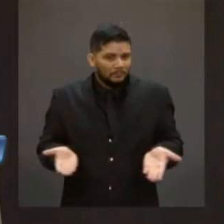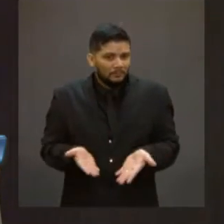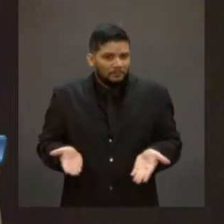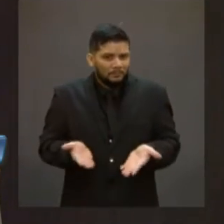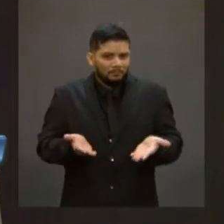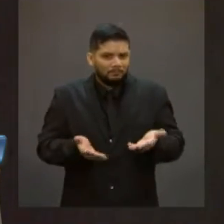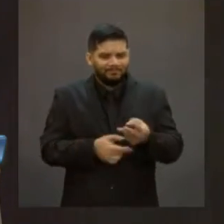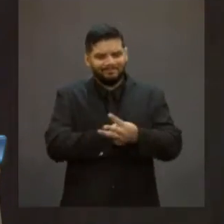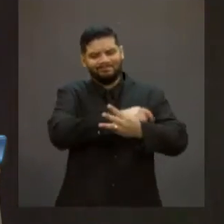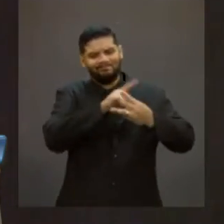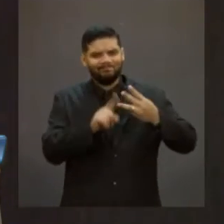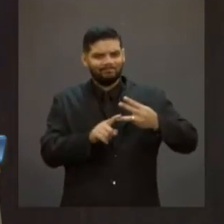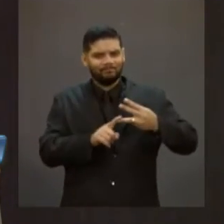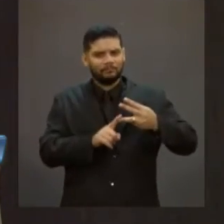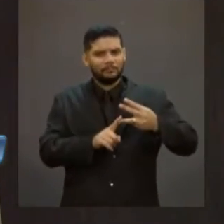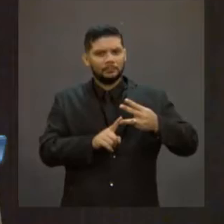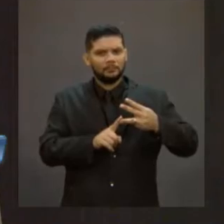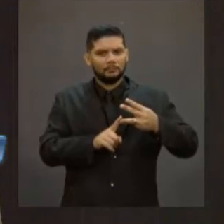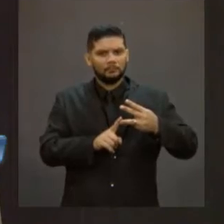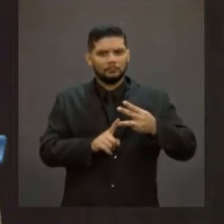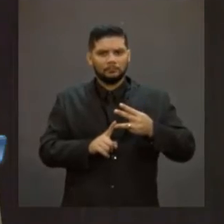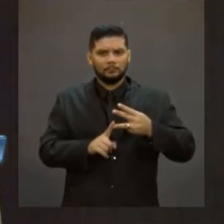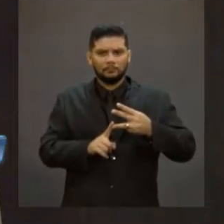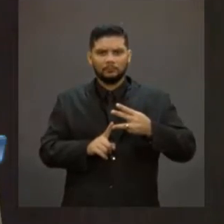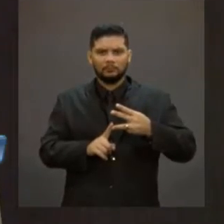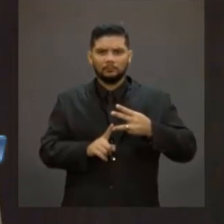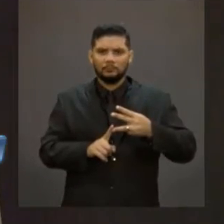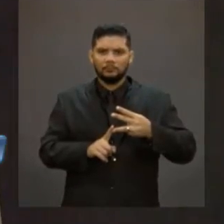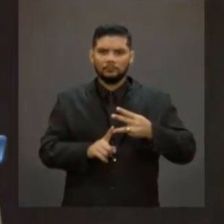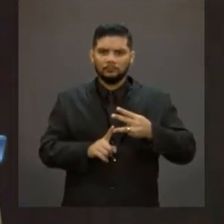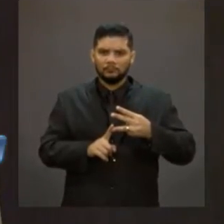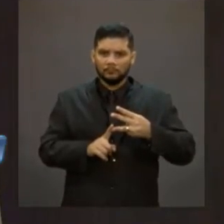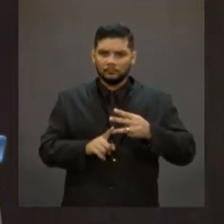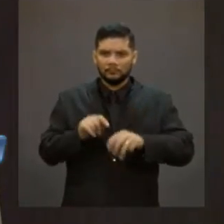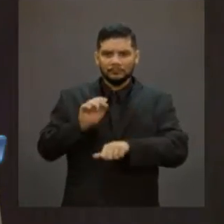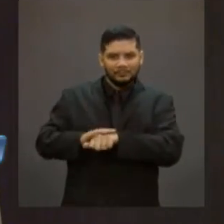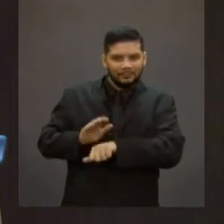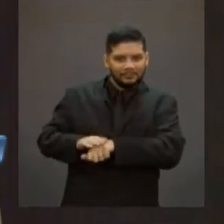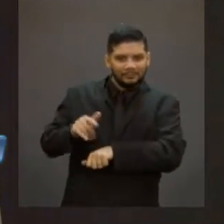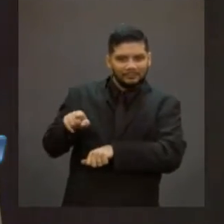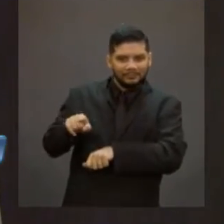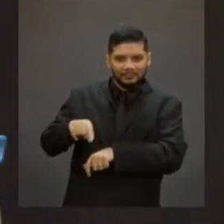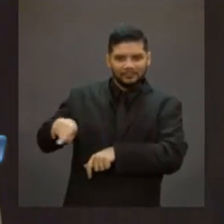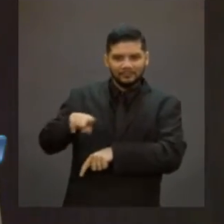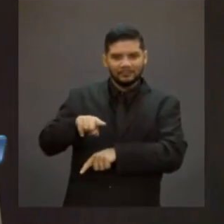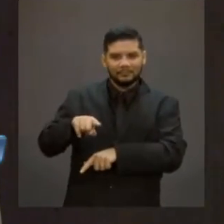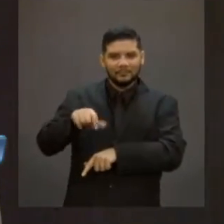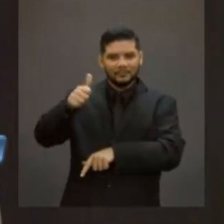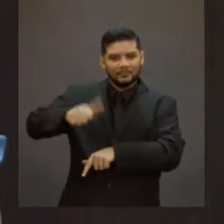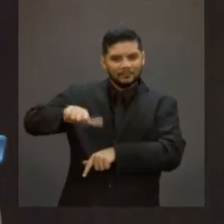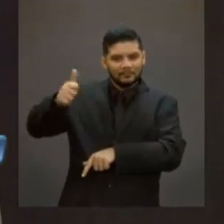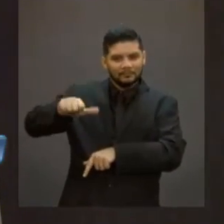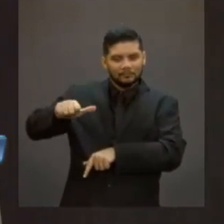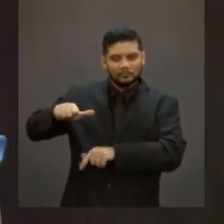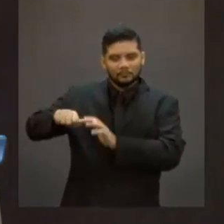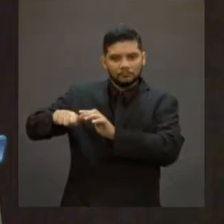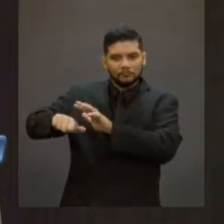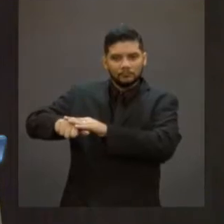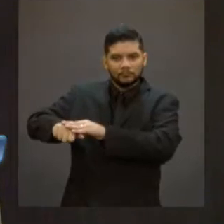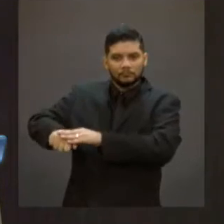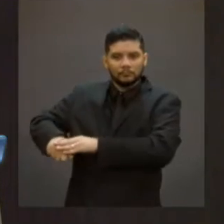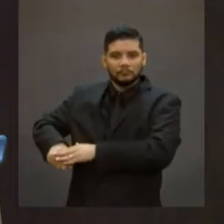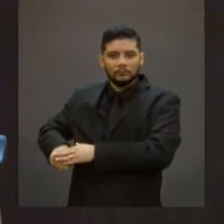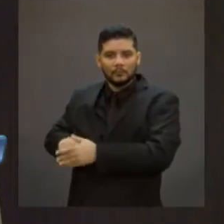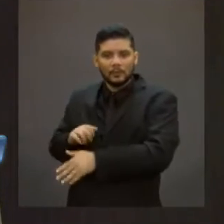numa terceira tacada mortal, você extingue, no meio de um emaranhado de